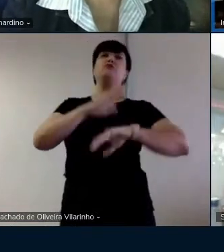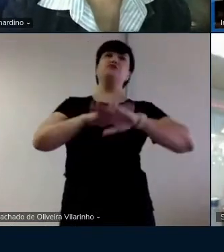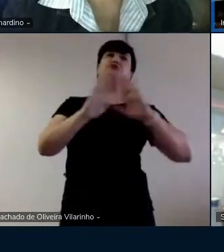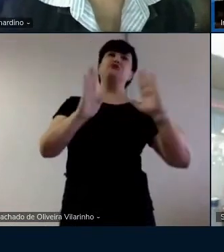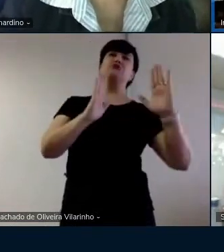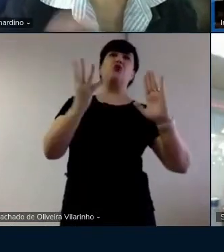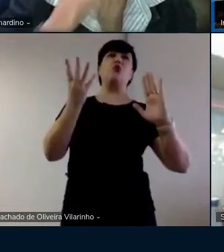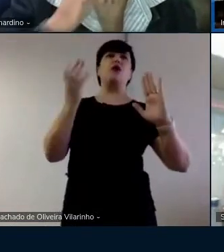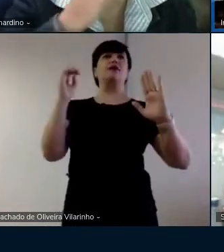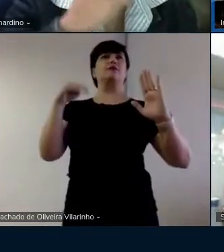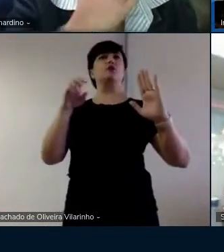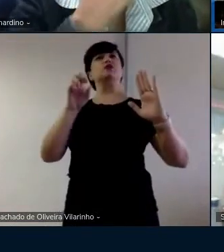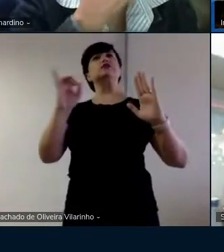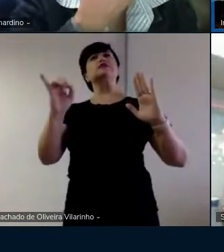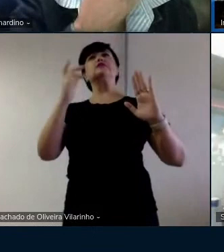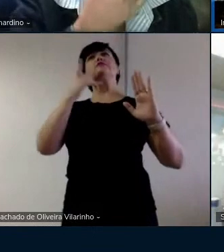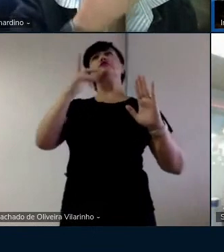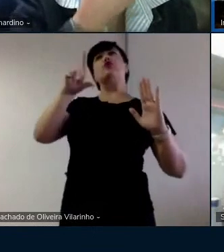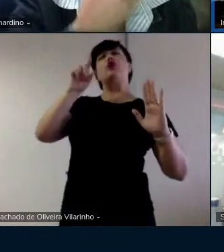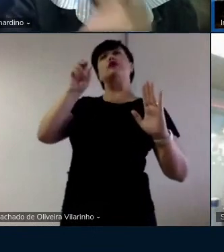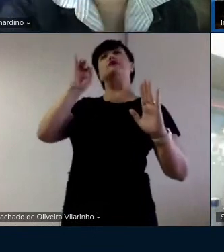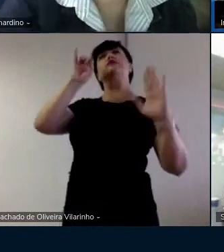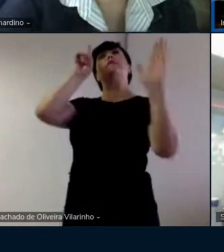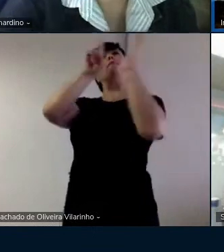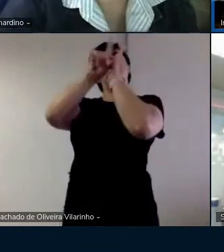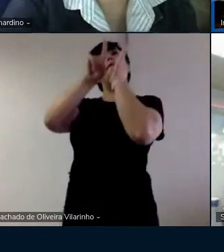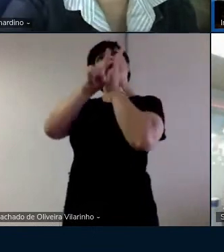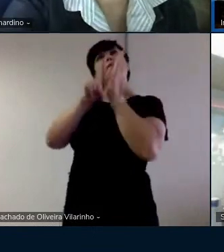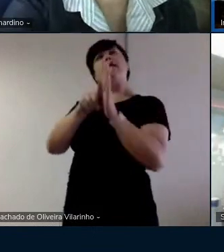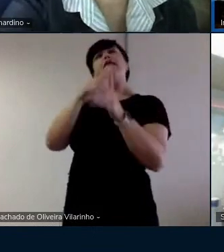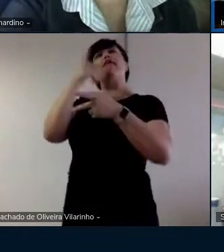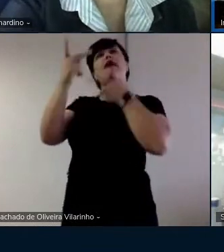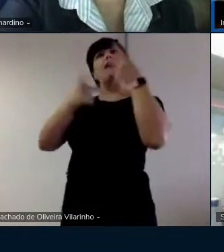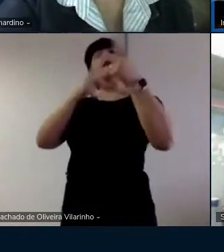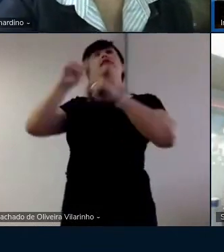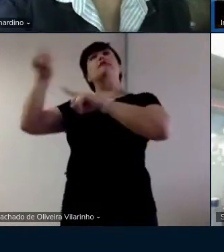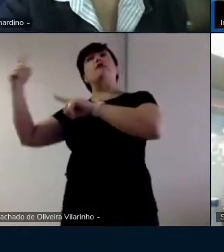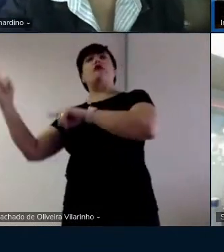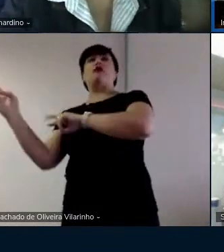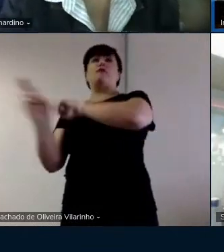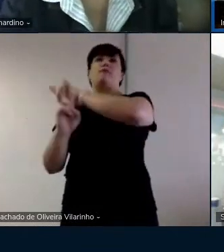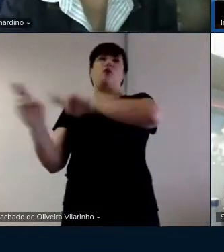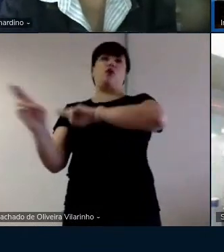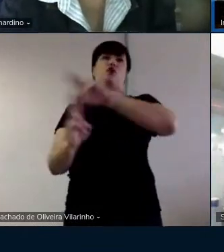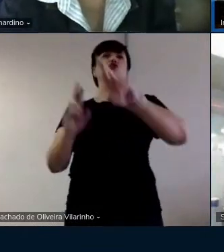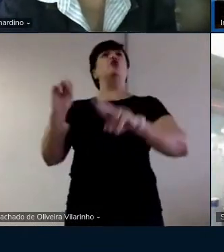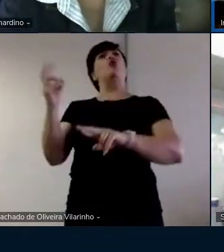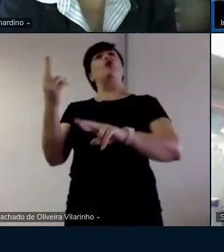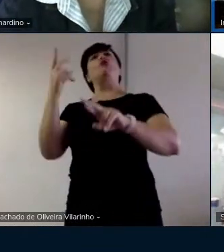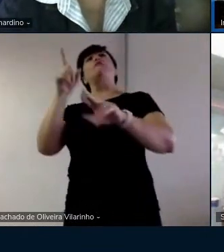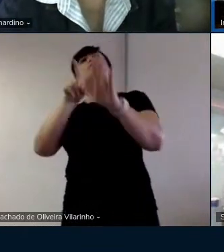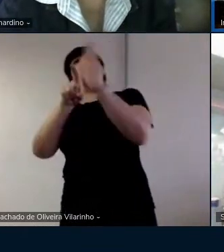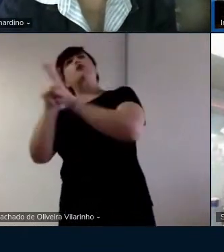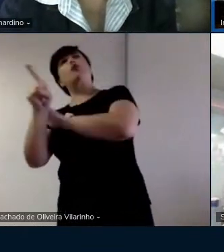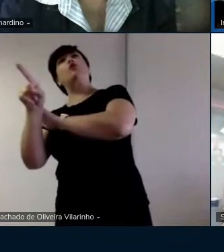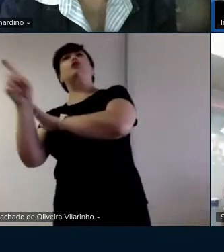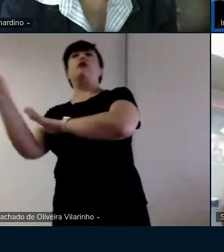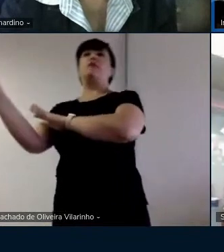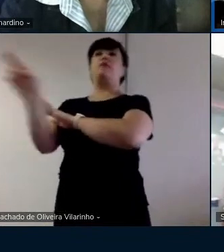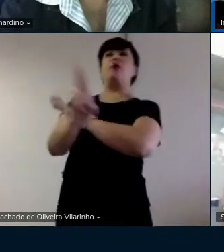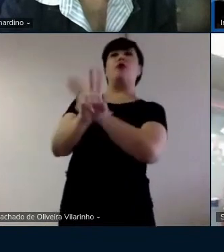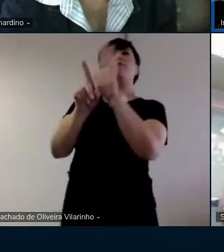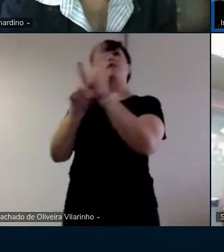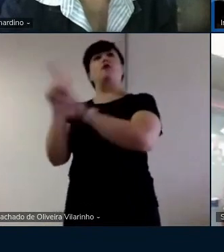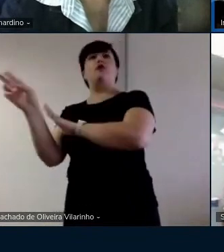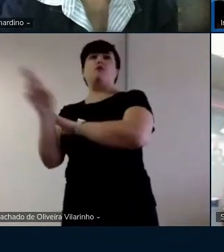minutos. Vocês podem escolher se preferem primeiro falar e depois debater com ela. falar todo o